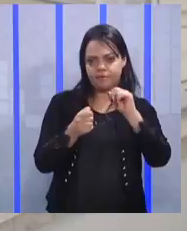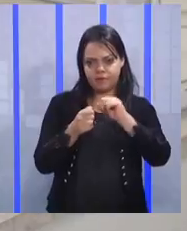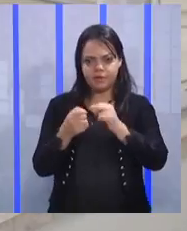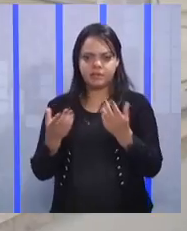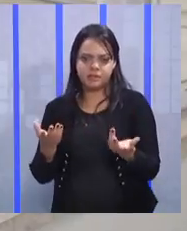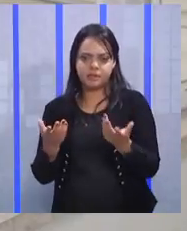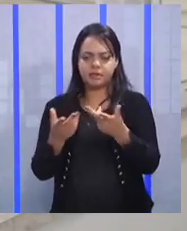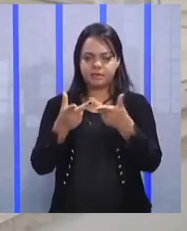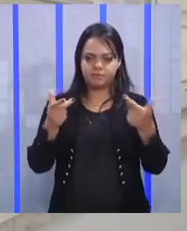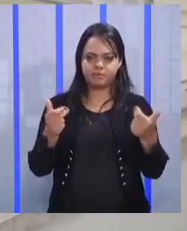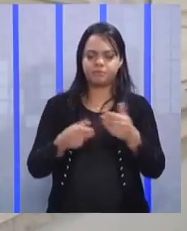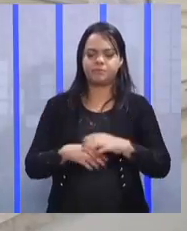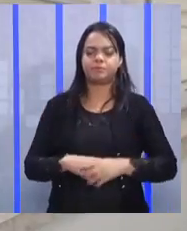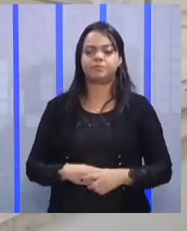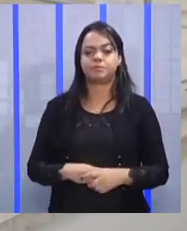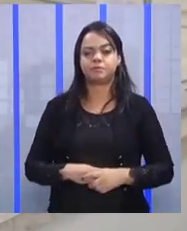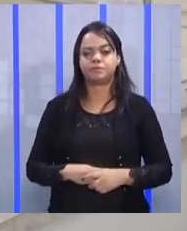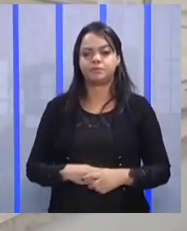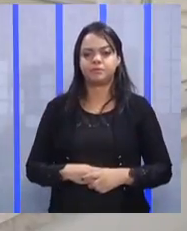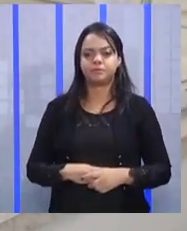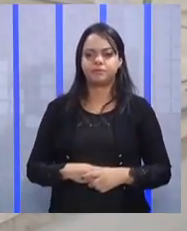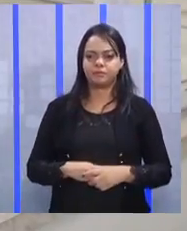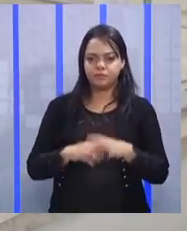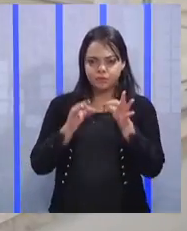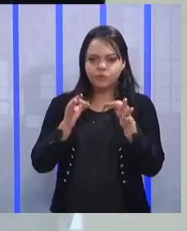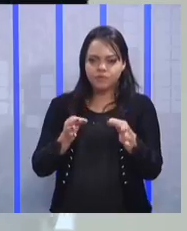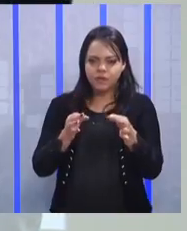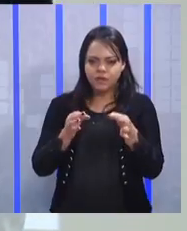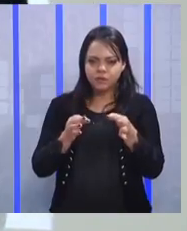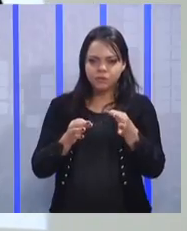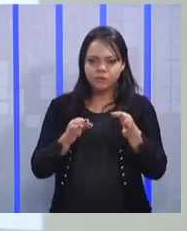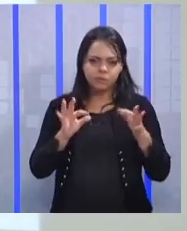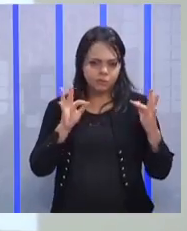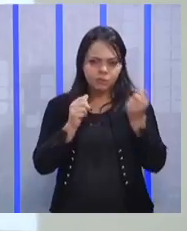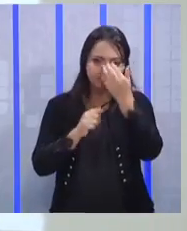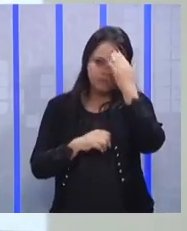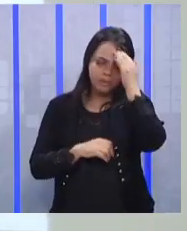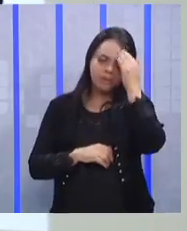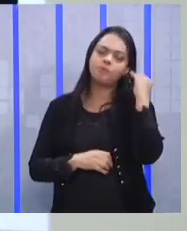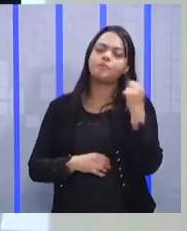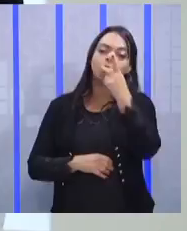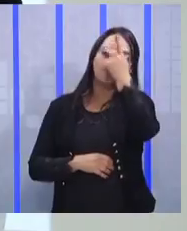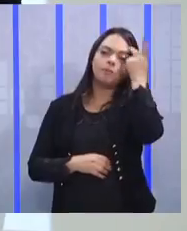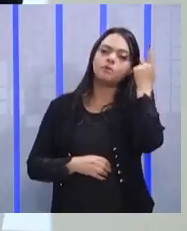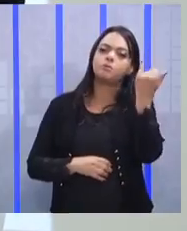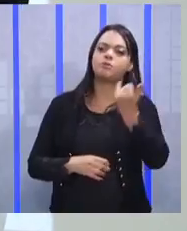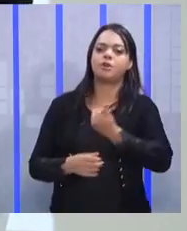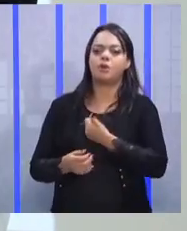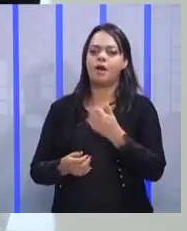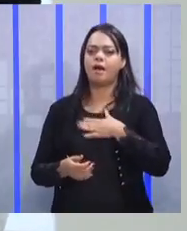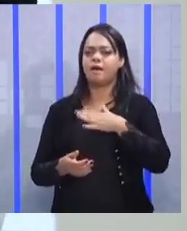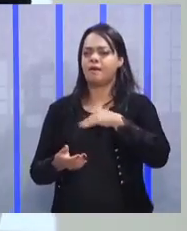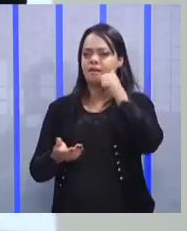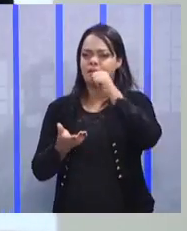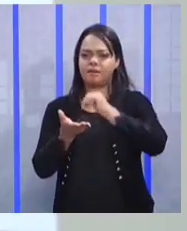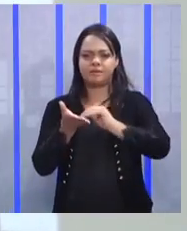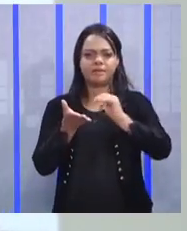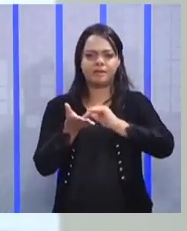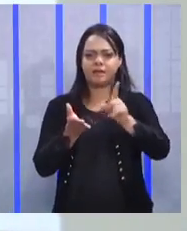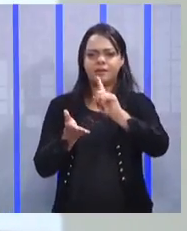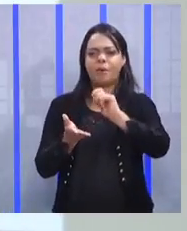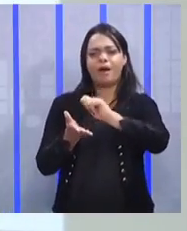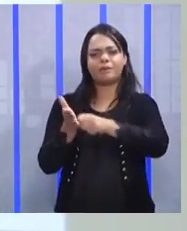reparo na máquina às 10h30. Ficou objetivo? Um conhecido chegou para mim e falou assim, rapaz, minha secretária não anota os recados direito.